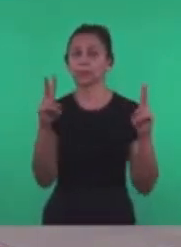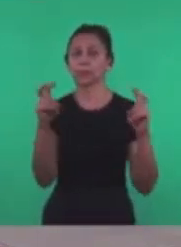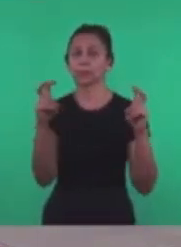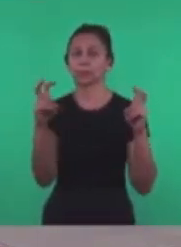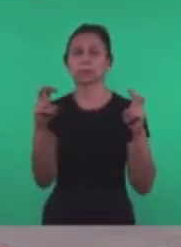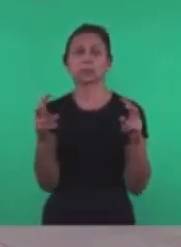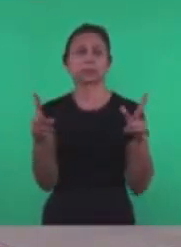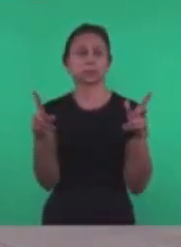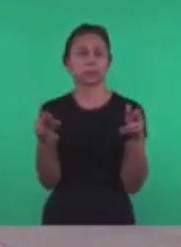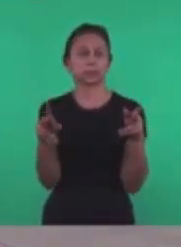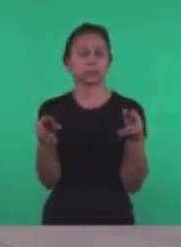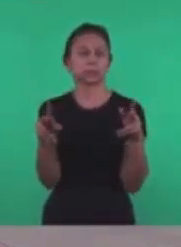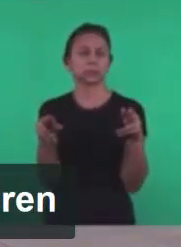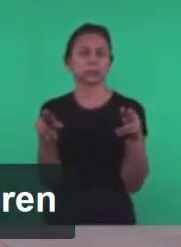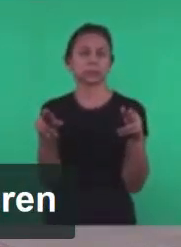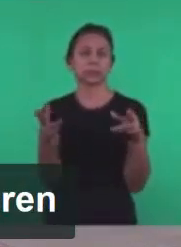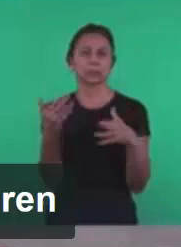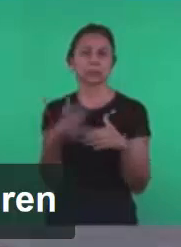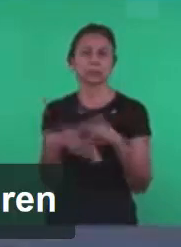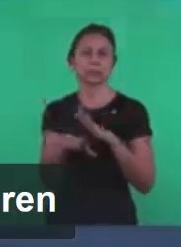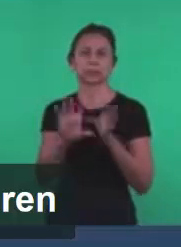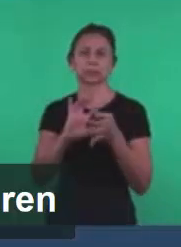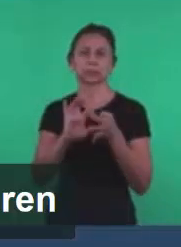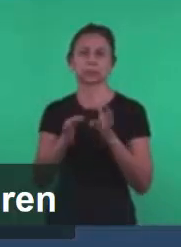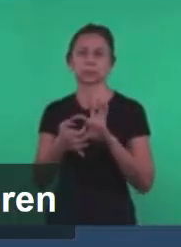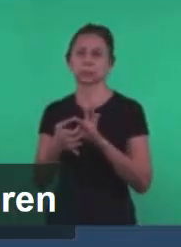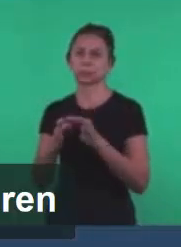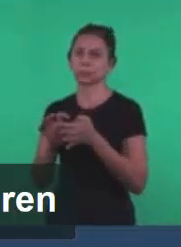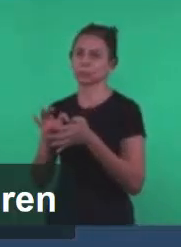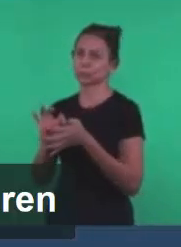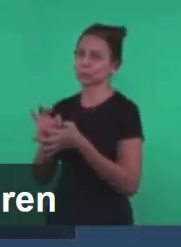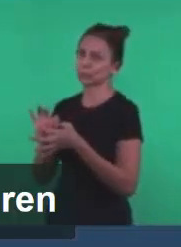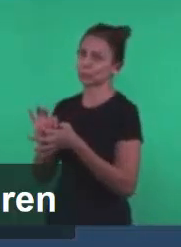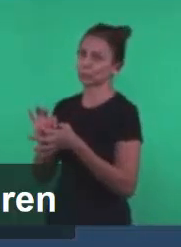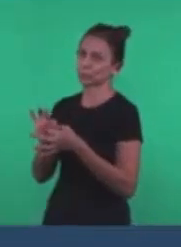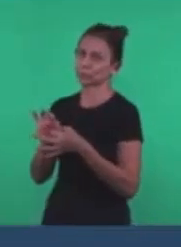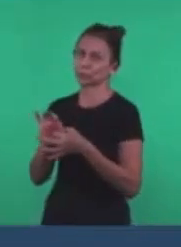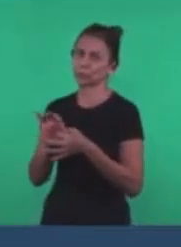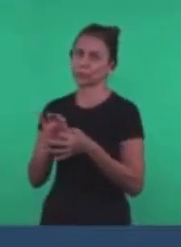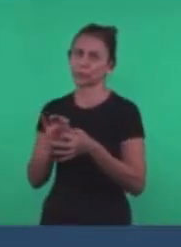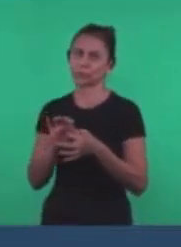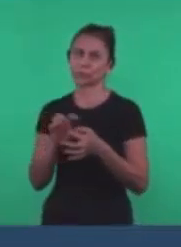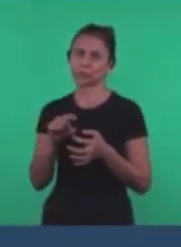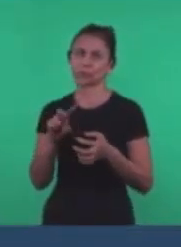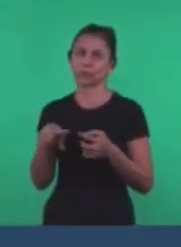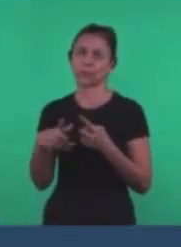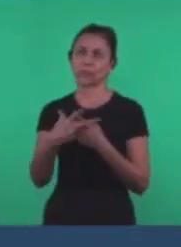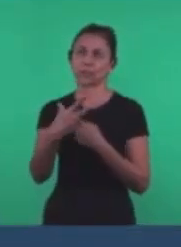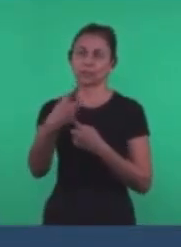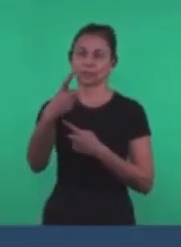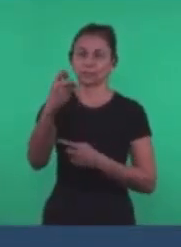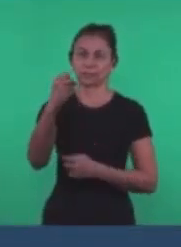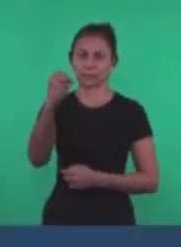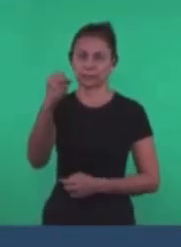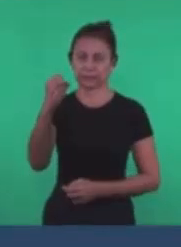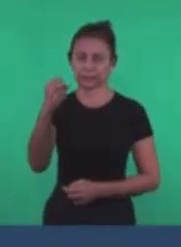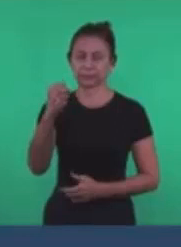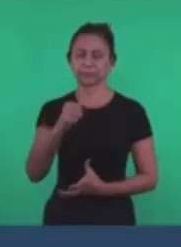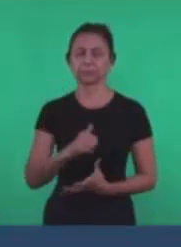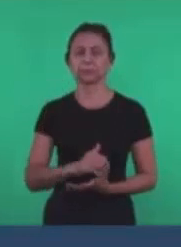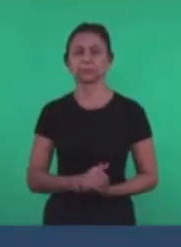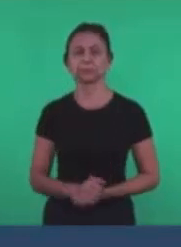mesma expressão Mas dentro do contexto Daquele que vencer Então os irmãos vão agora Responder